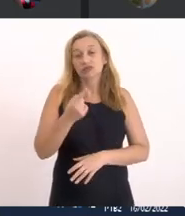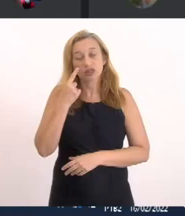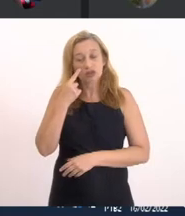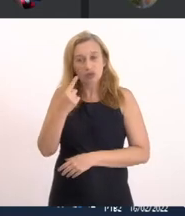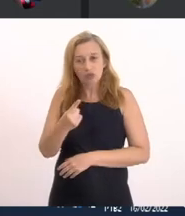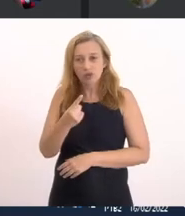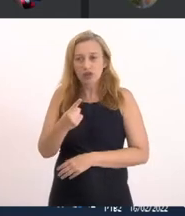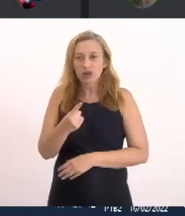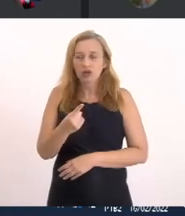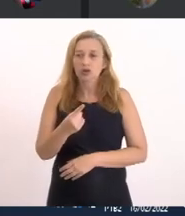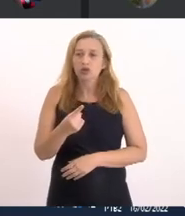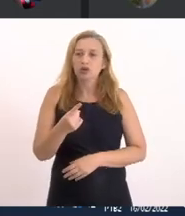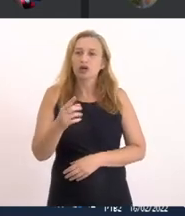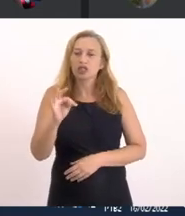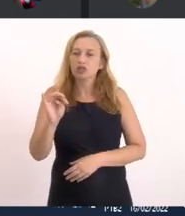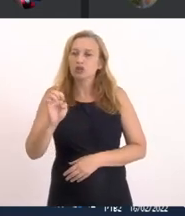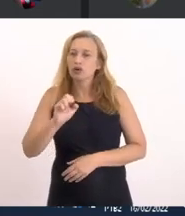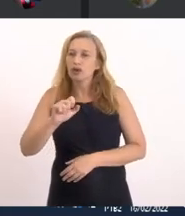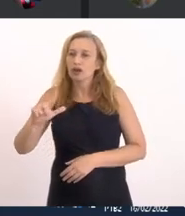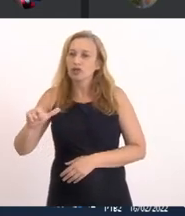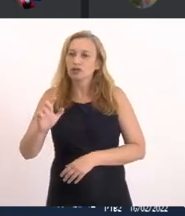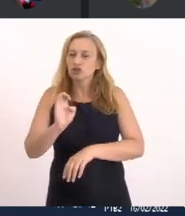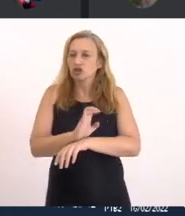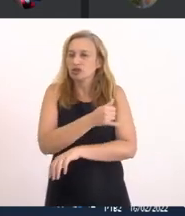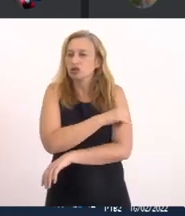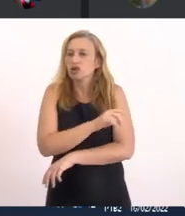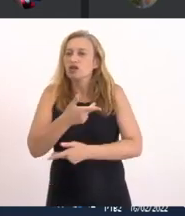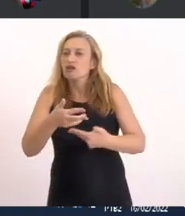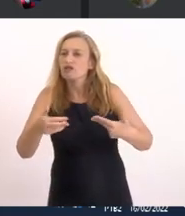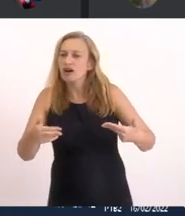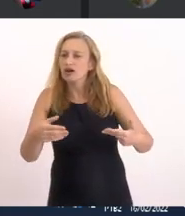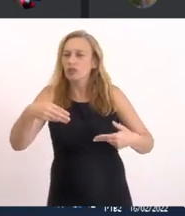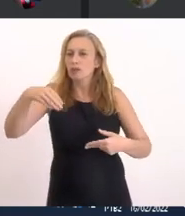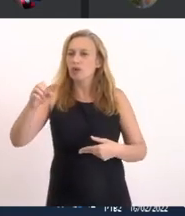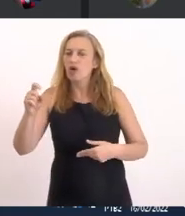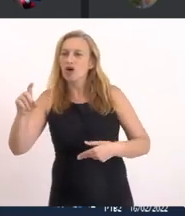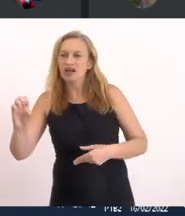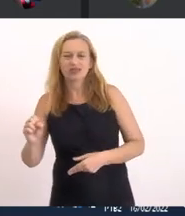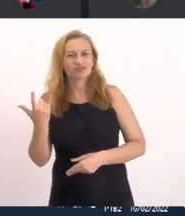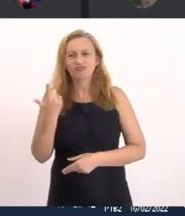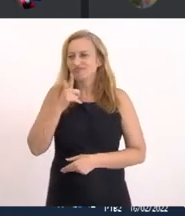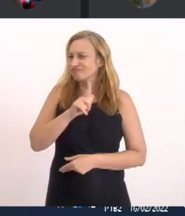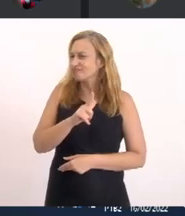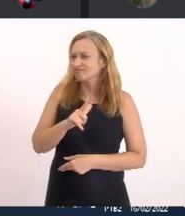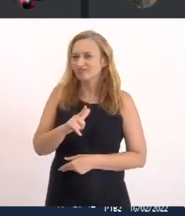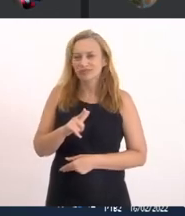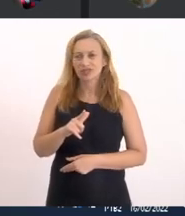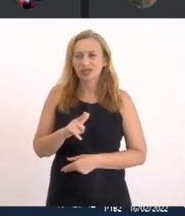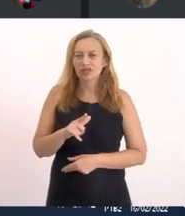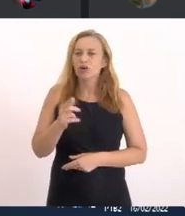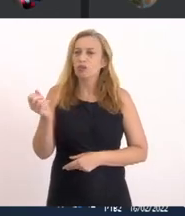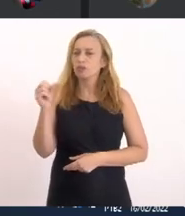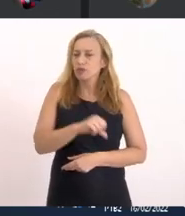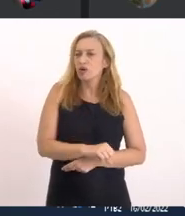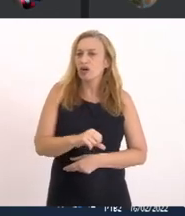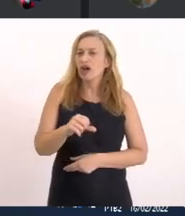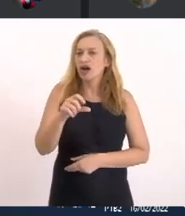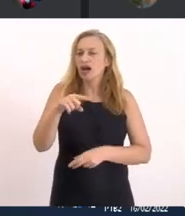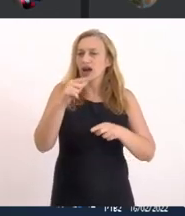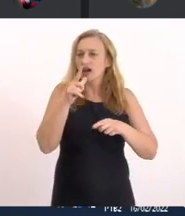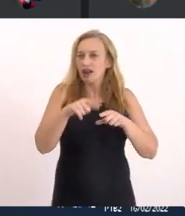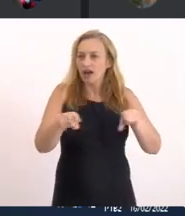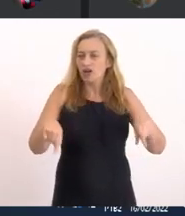No litoral Do estado do Rio Vários Moles Não deram certo O pior mole É o da lagoa feia Onde